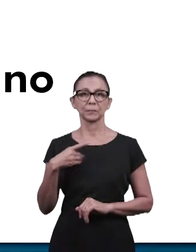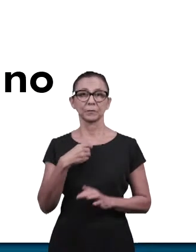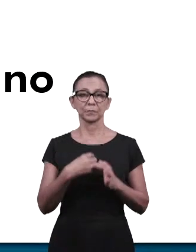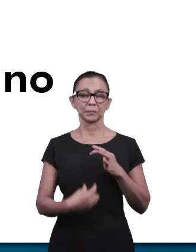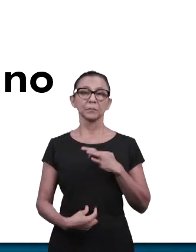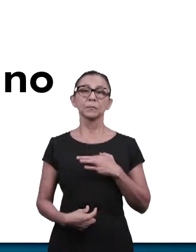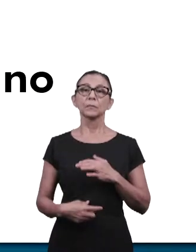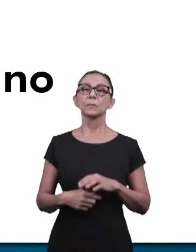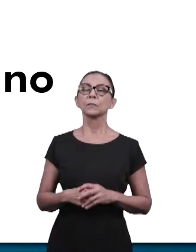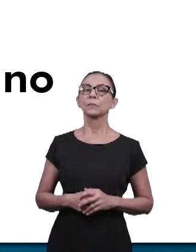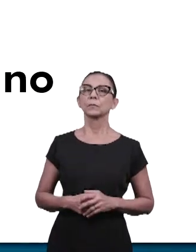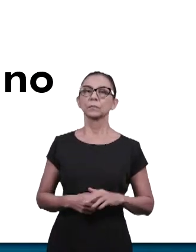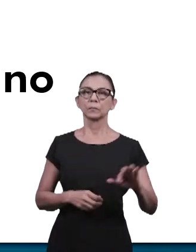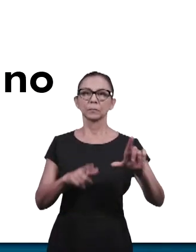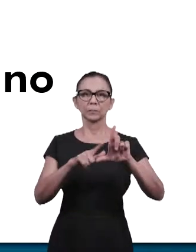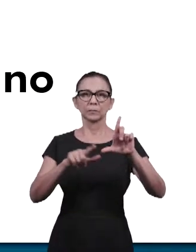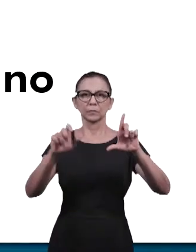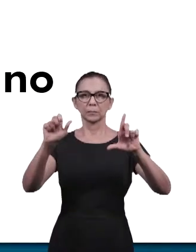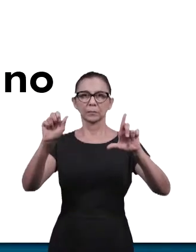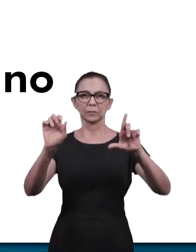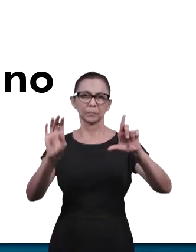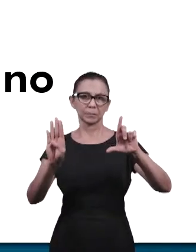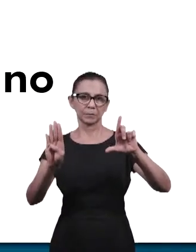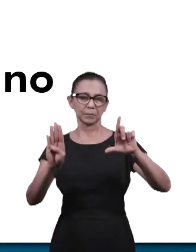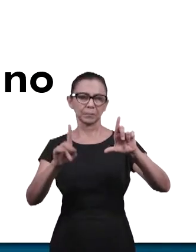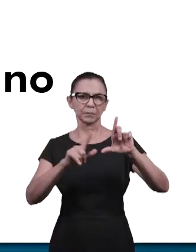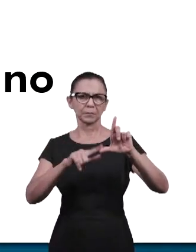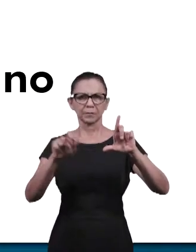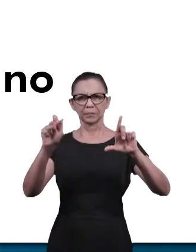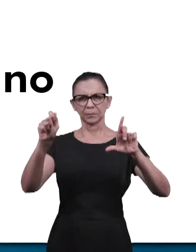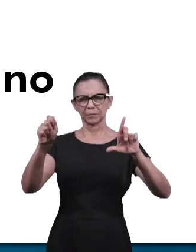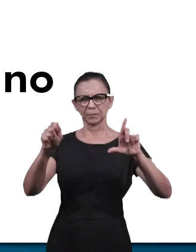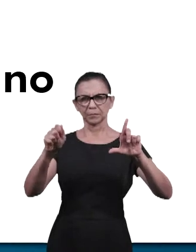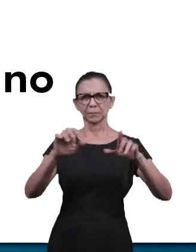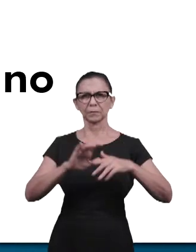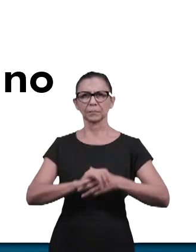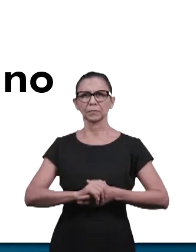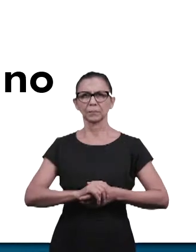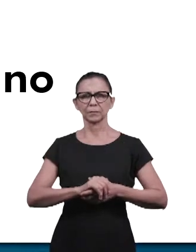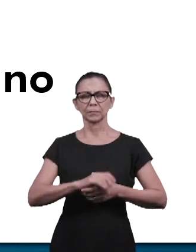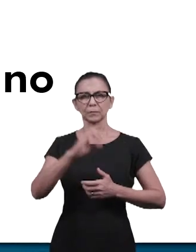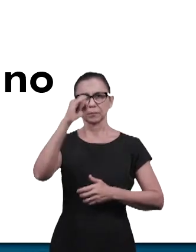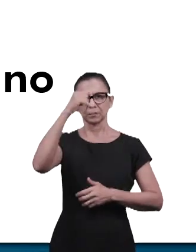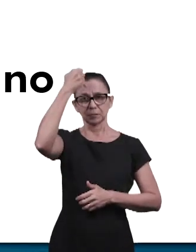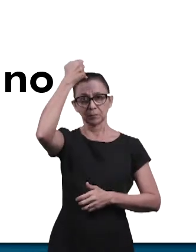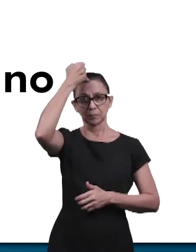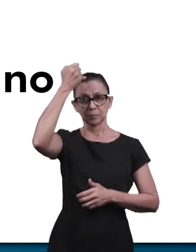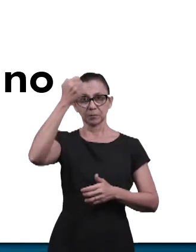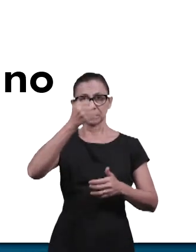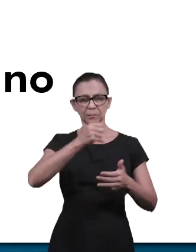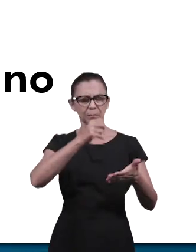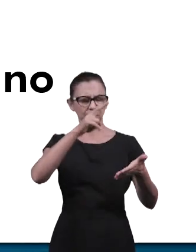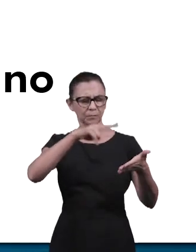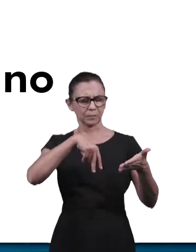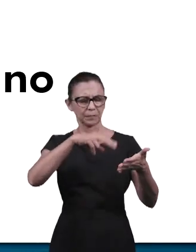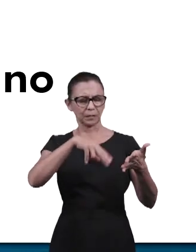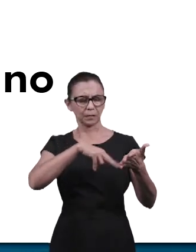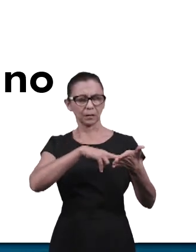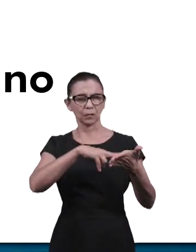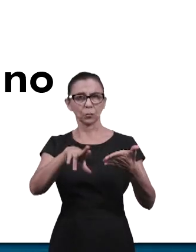ela tem a a letra A e a letra B. A letra A diz assim, lendo a carta de Judas, qual a primeira